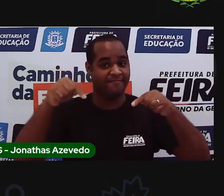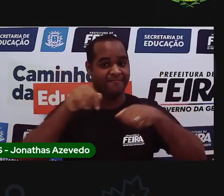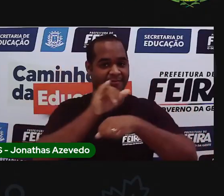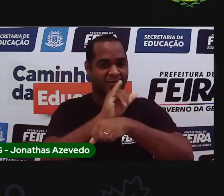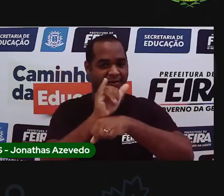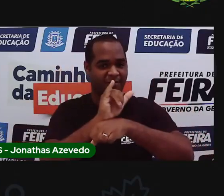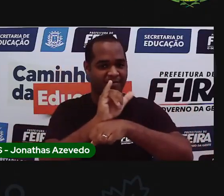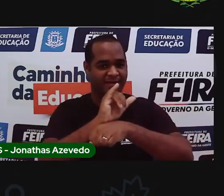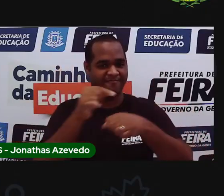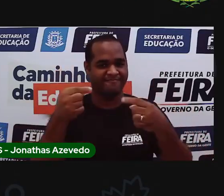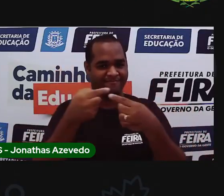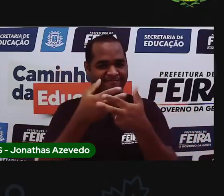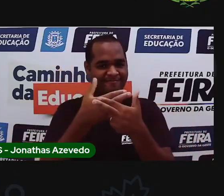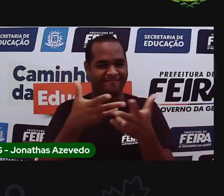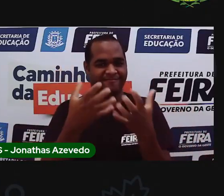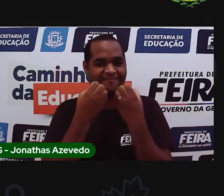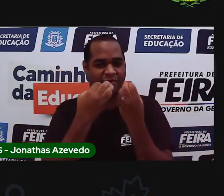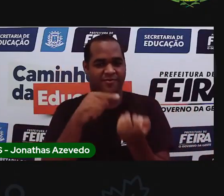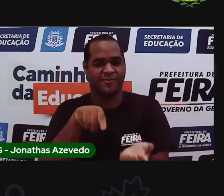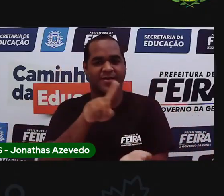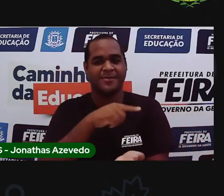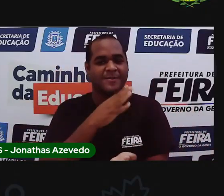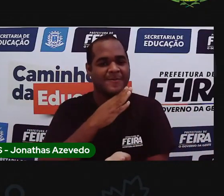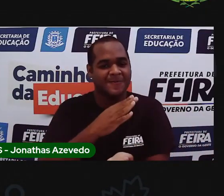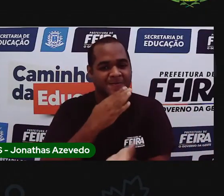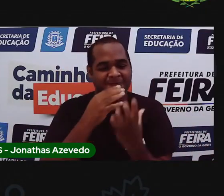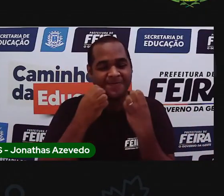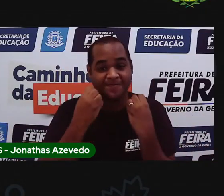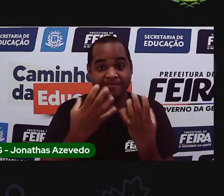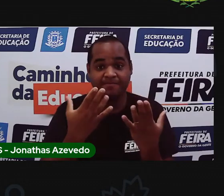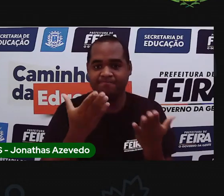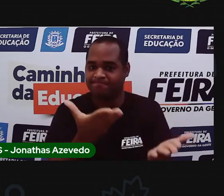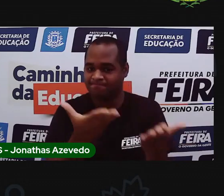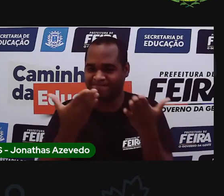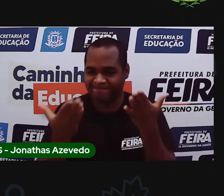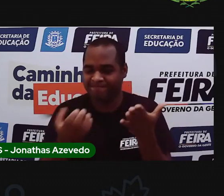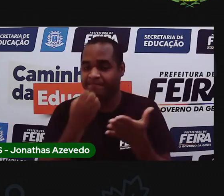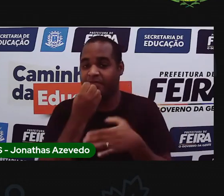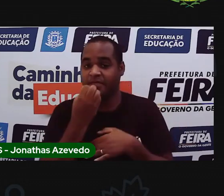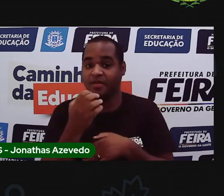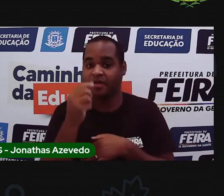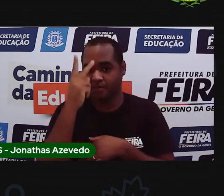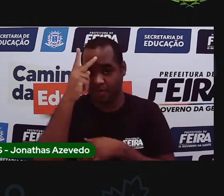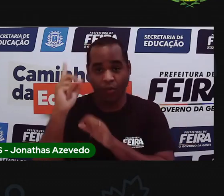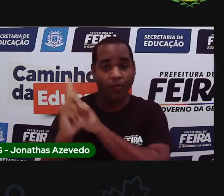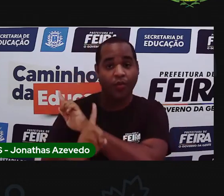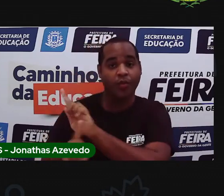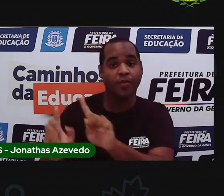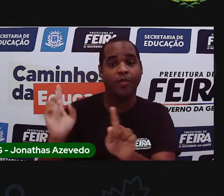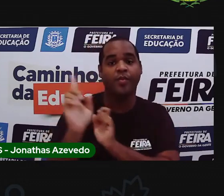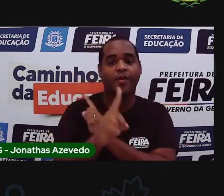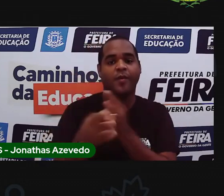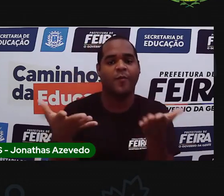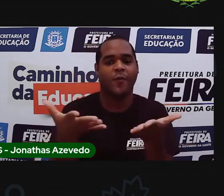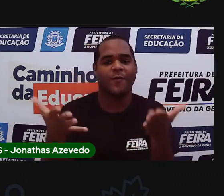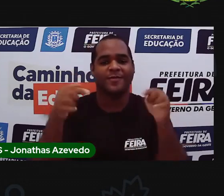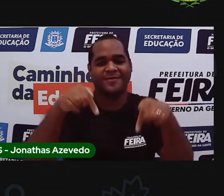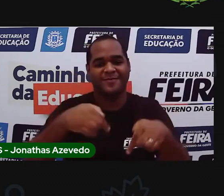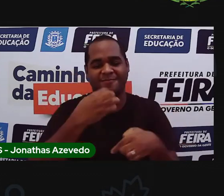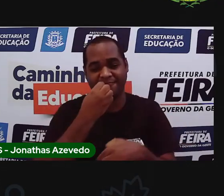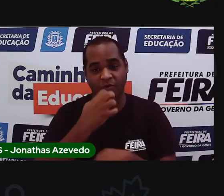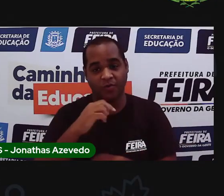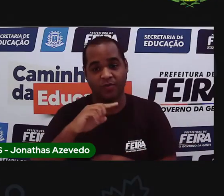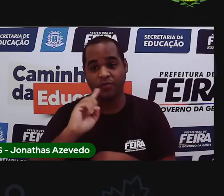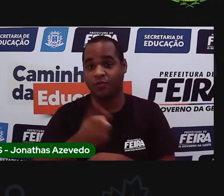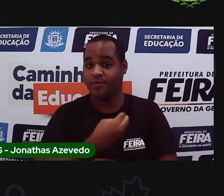conhecimento aqui na plataforma do YouTube. Sejam bem-vindos àqueles que estão chegando hoje. Todas as